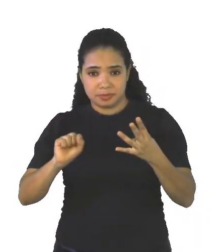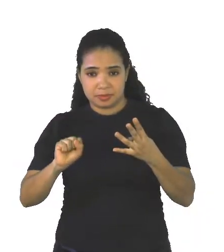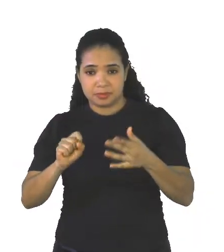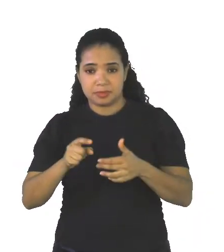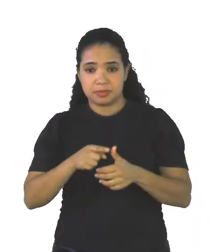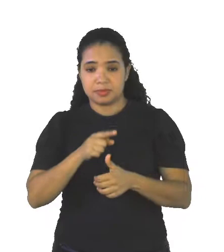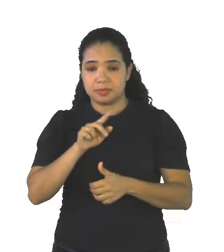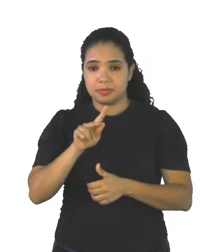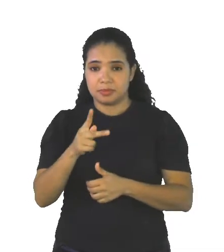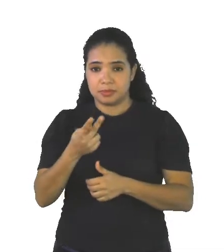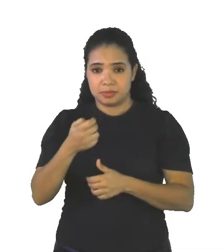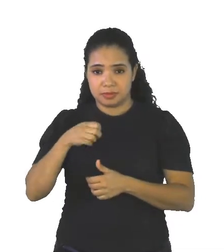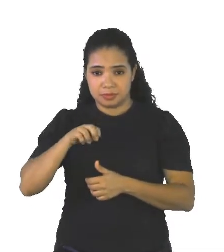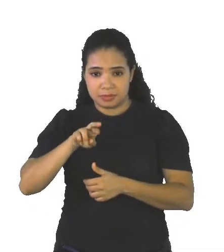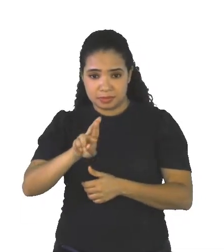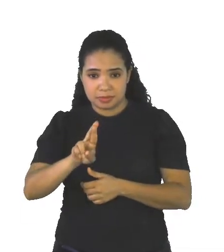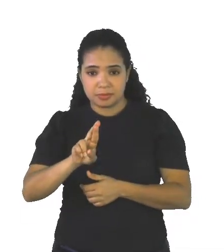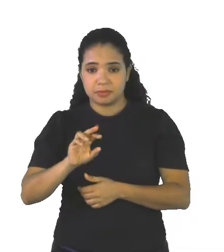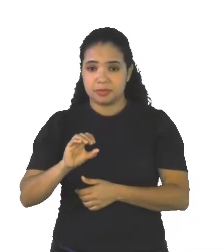her,